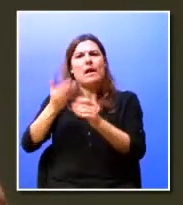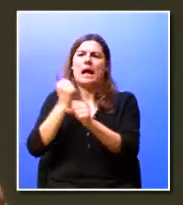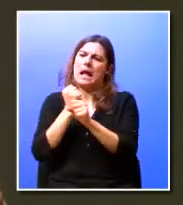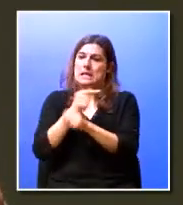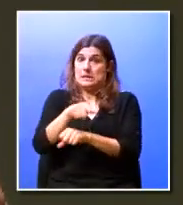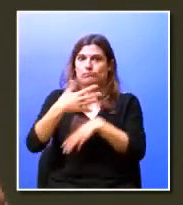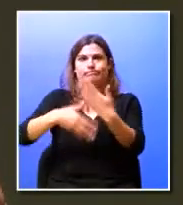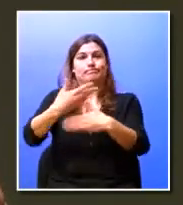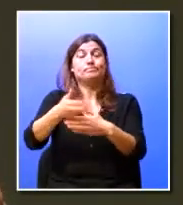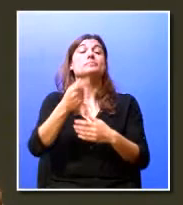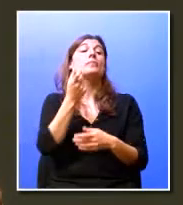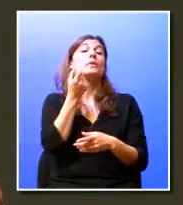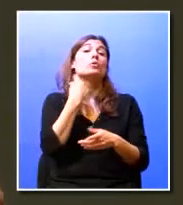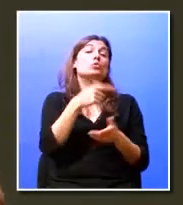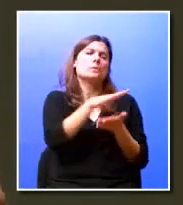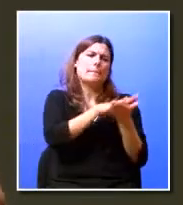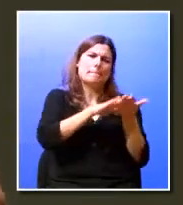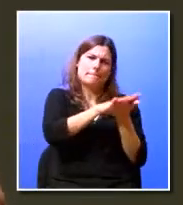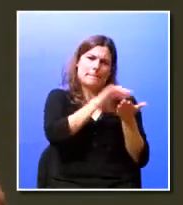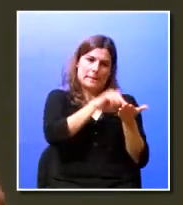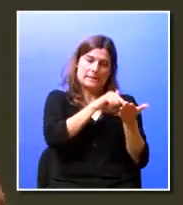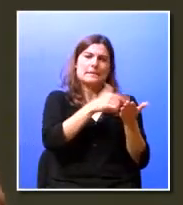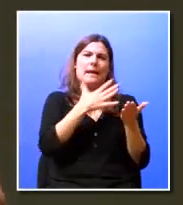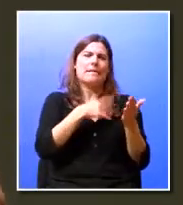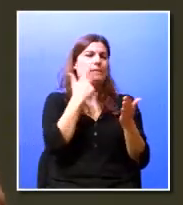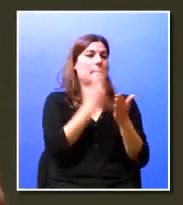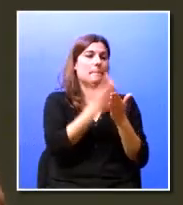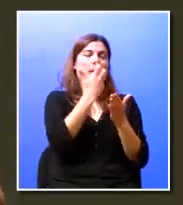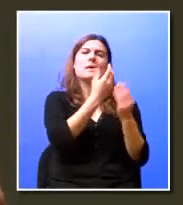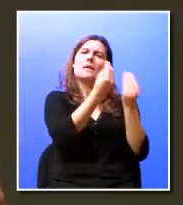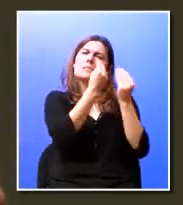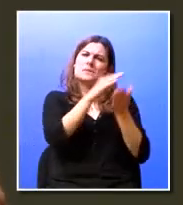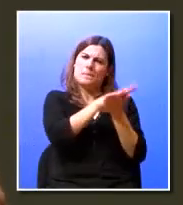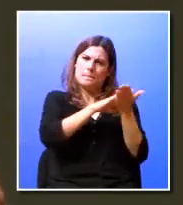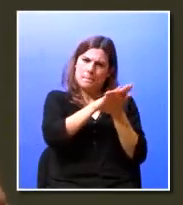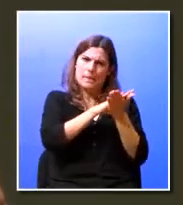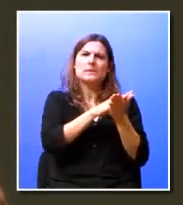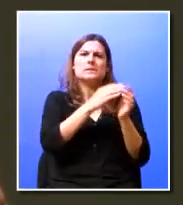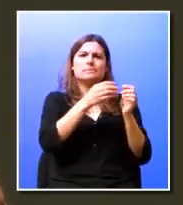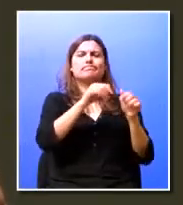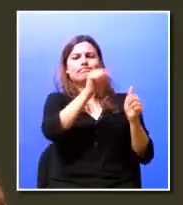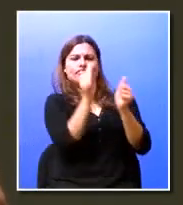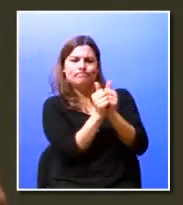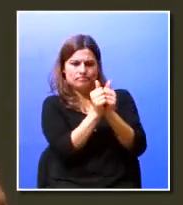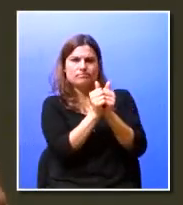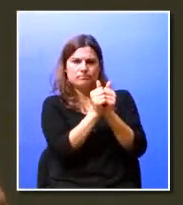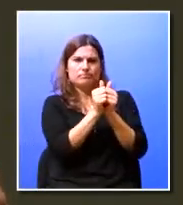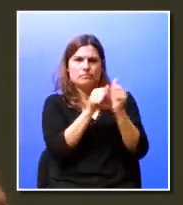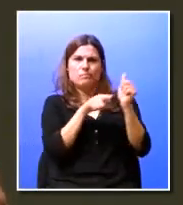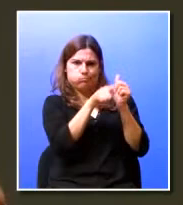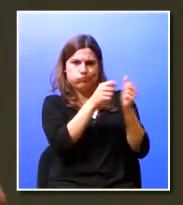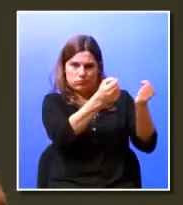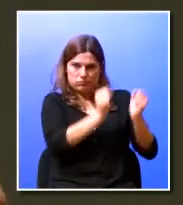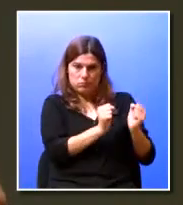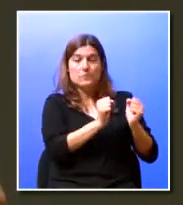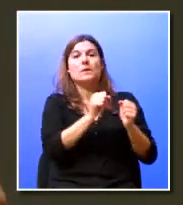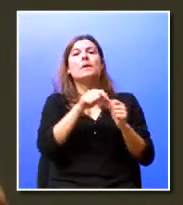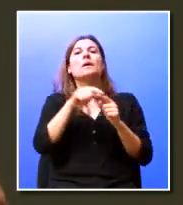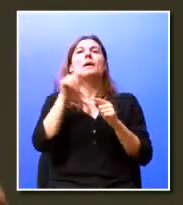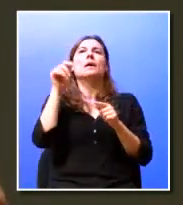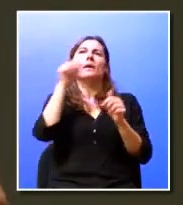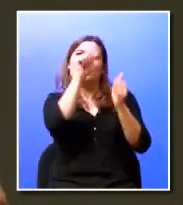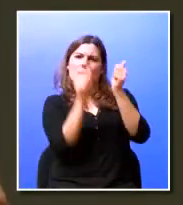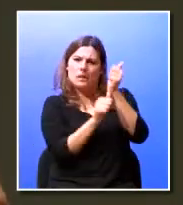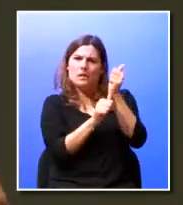Dos cursos básicos, gostaria de destacar a formação básica de tripulantes de cabine, a formação básica de assistentes de escala, de